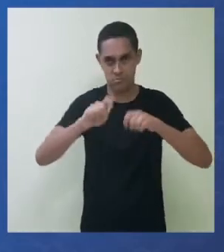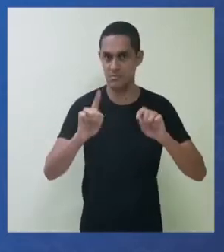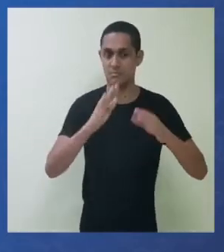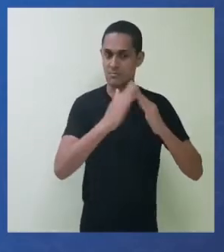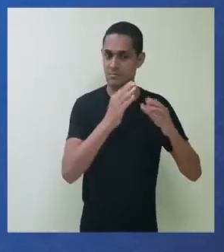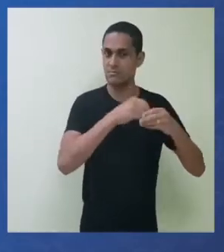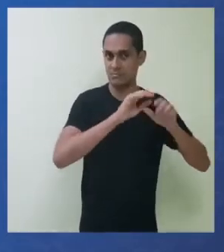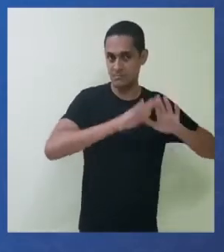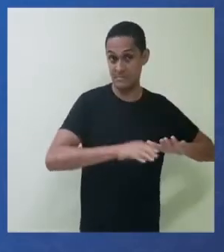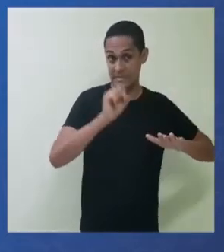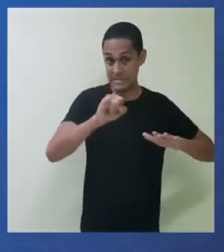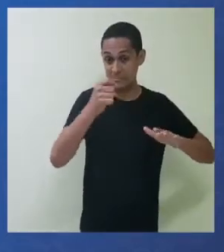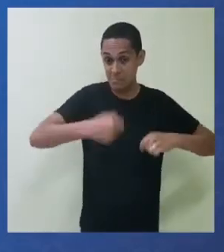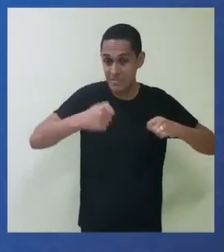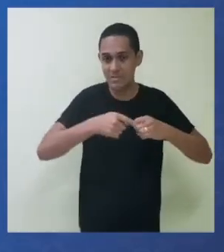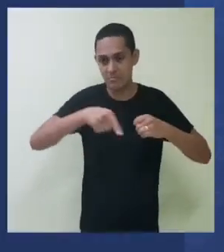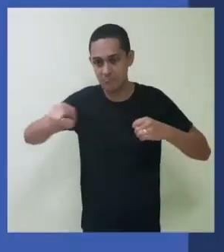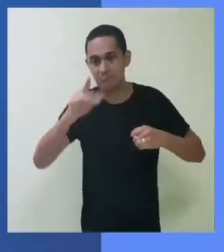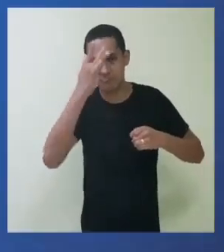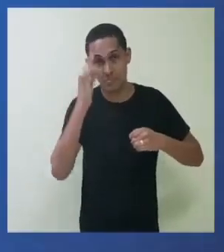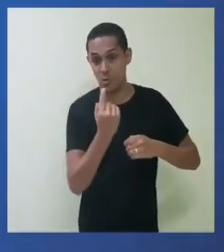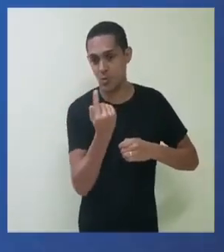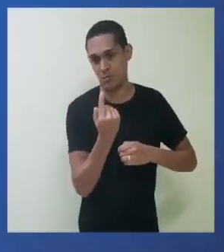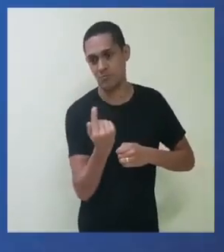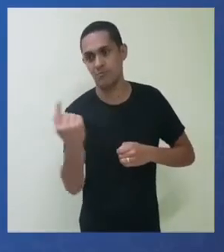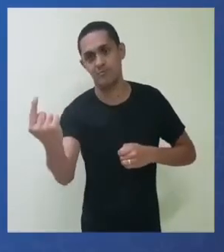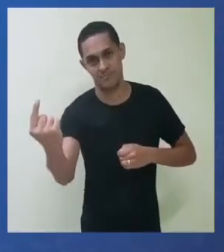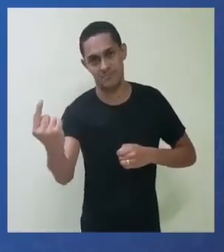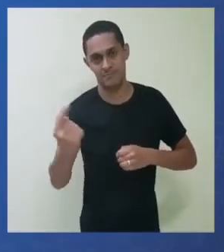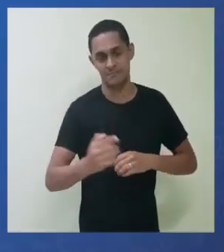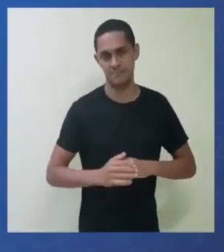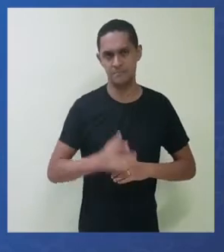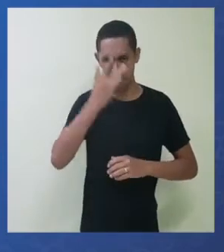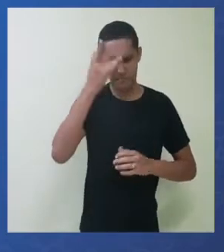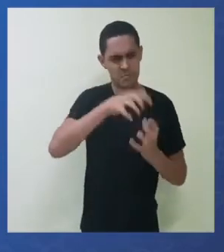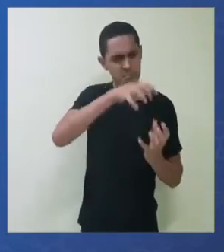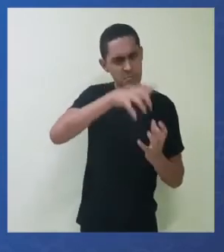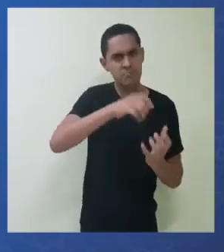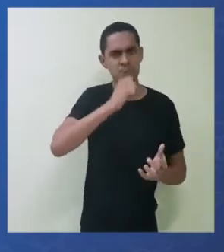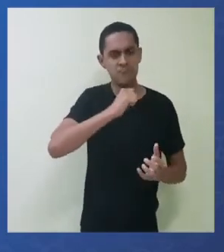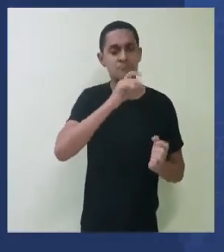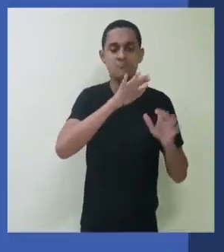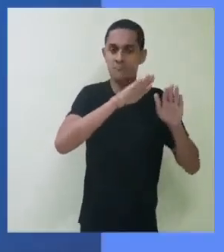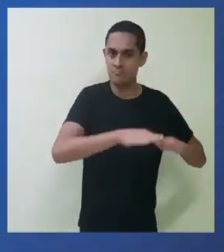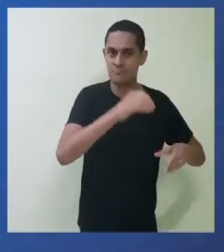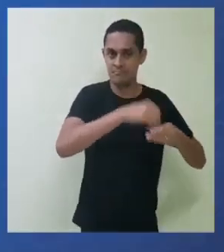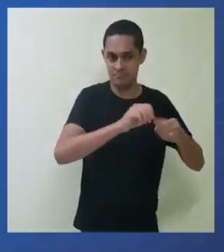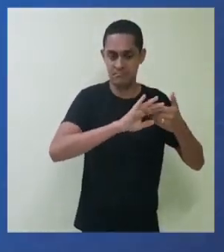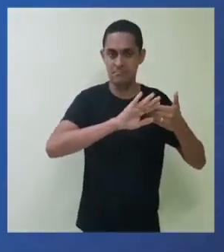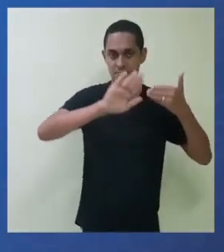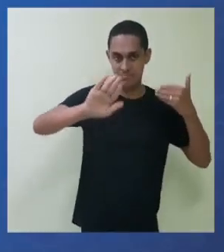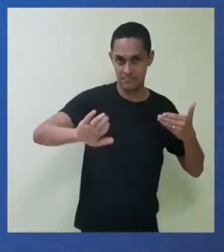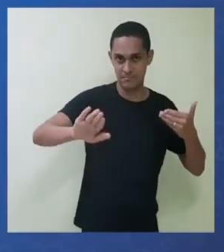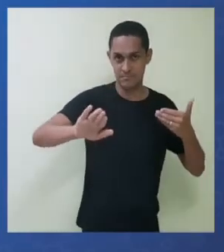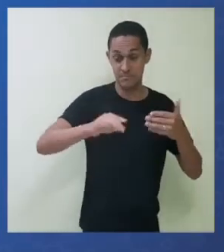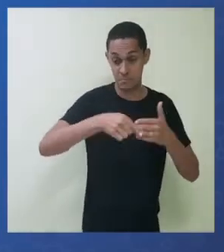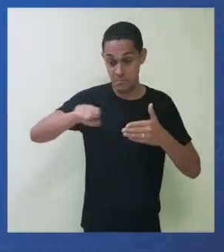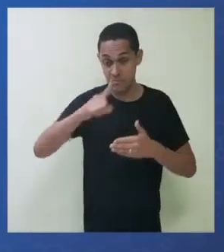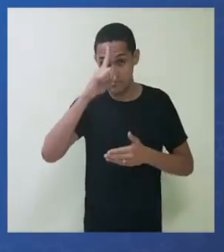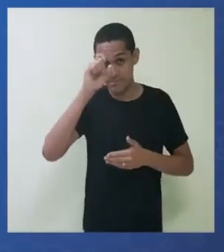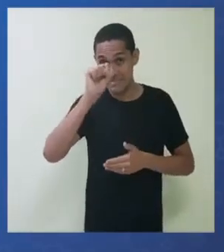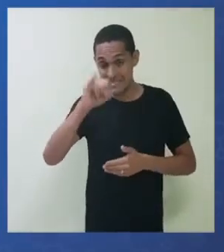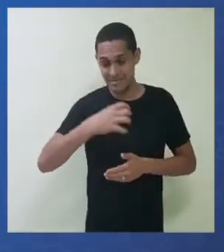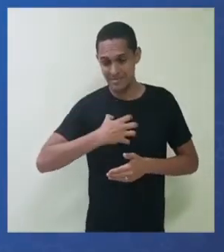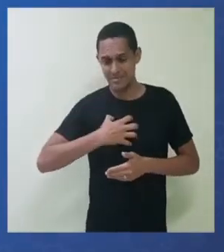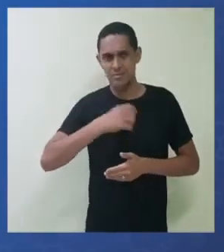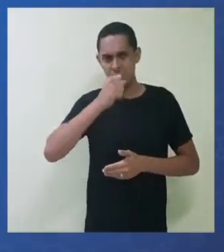Caso precise, apenas uma pessoa por vez deve sair. Idosos e grupos de risco devem se manter em isolamento. Ir para o hospital